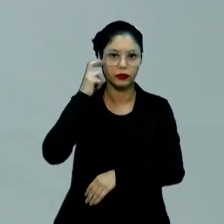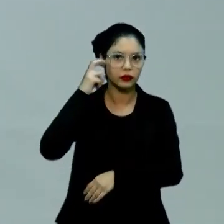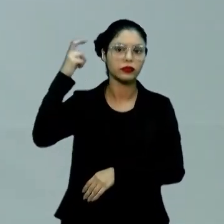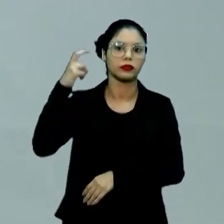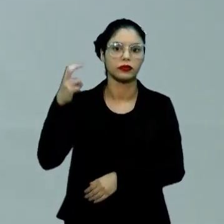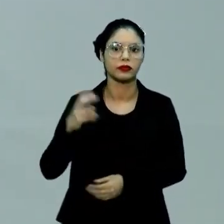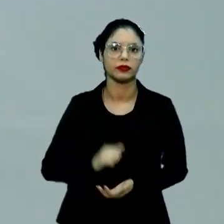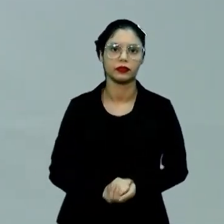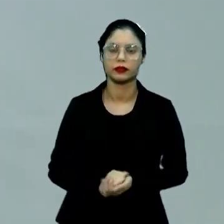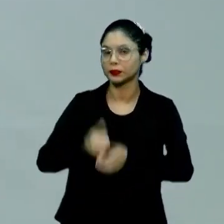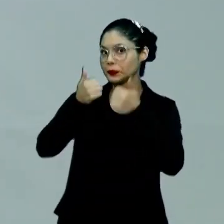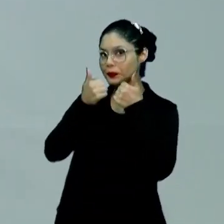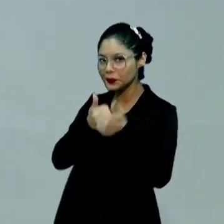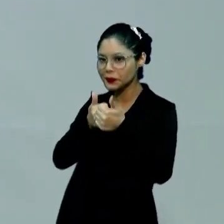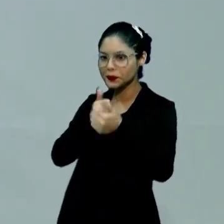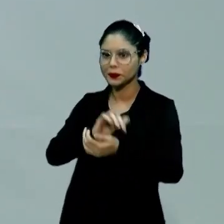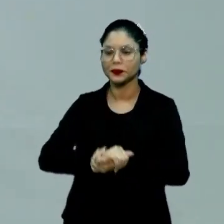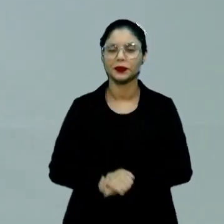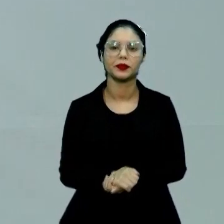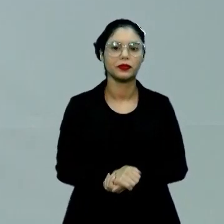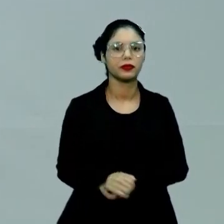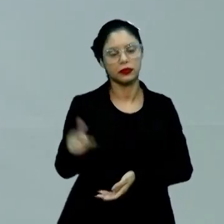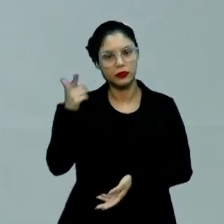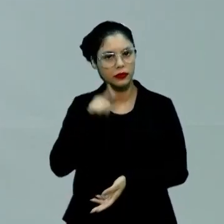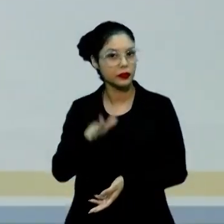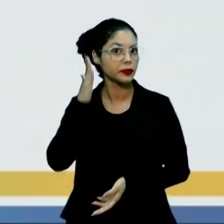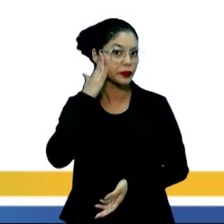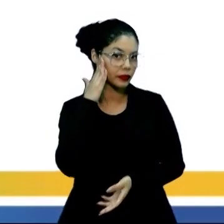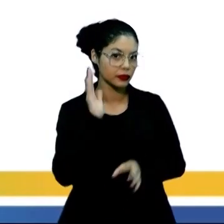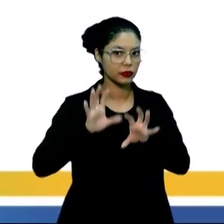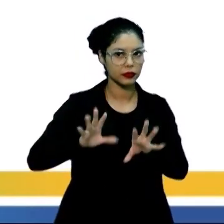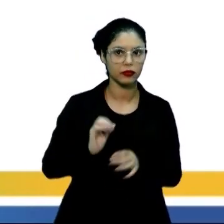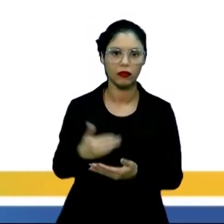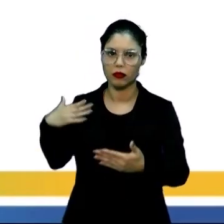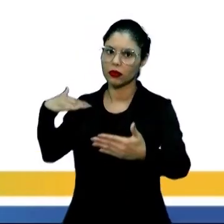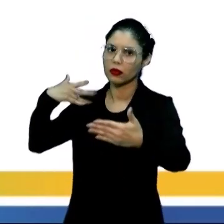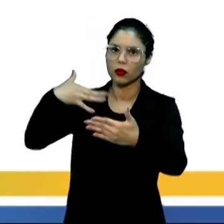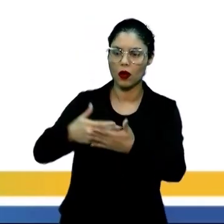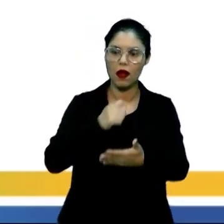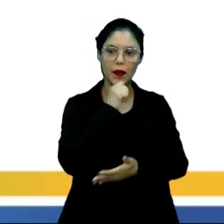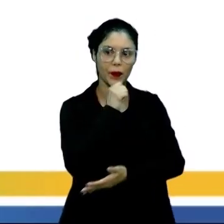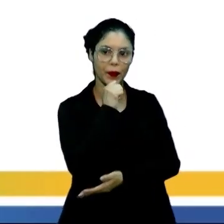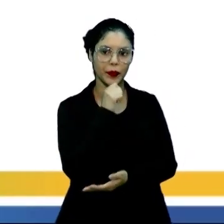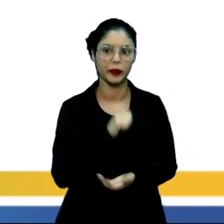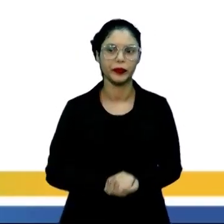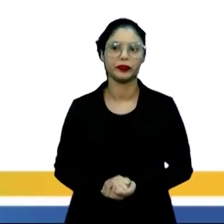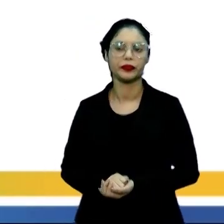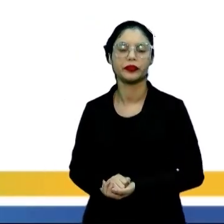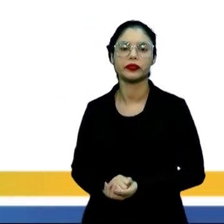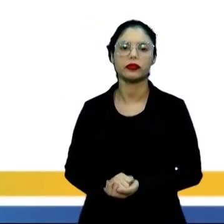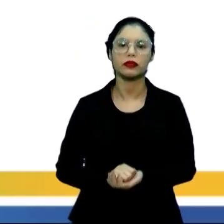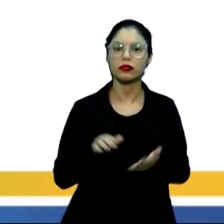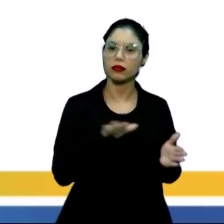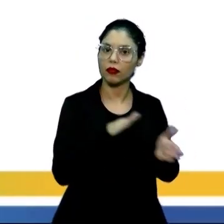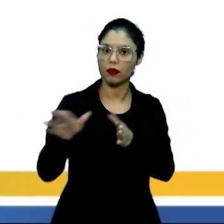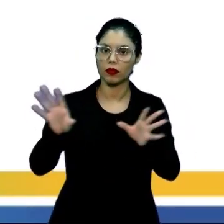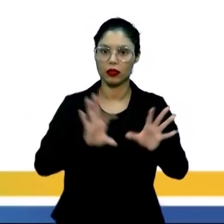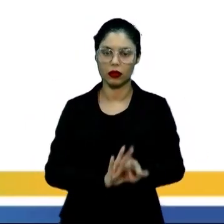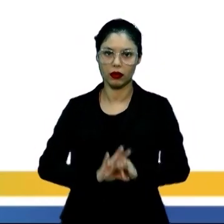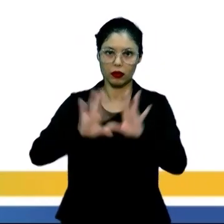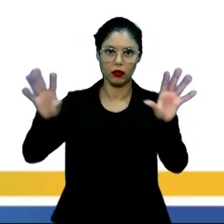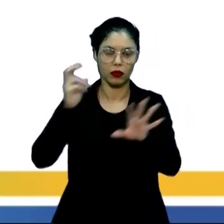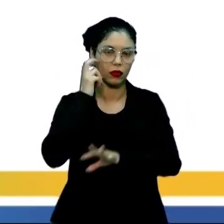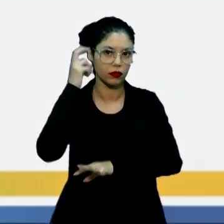um novo saber. Beleza? Conseguindo compreender isso, gente avança mais um pouquinho, porque a gente vai ir para essa parte de libertação